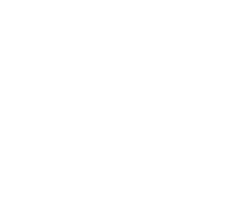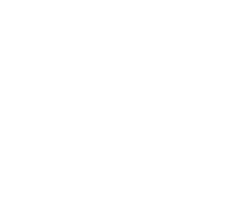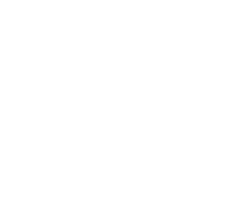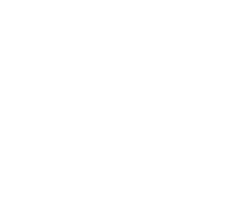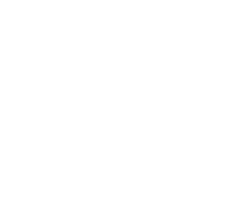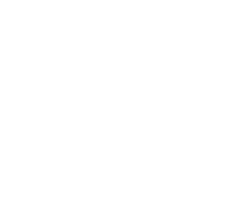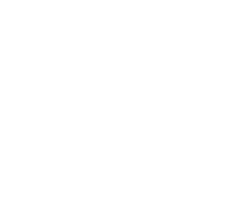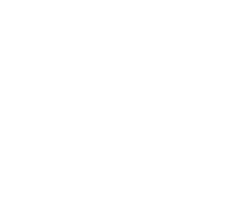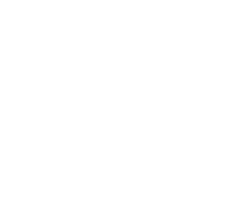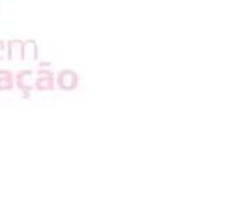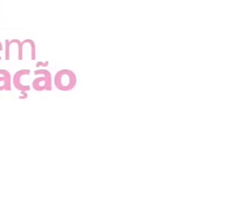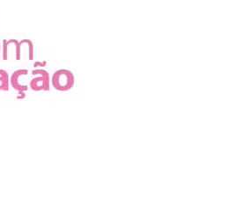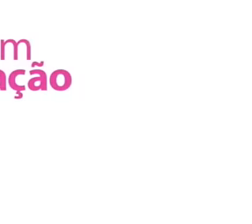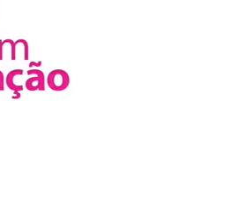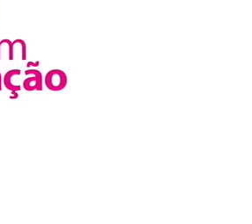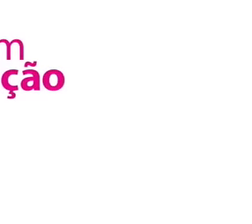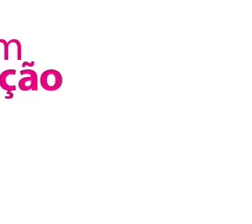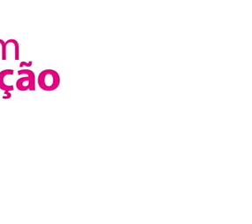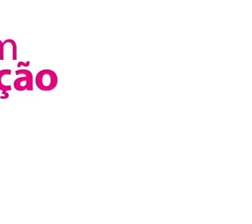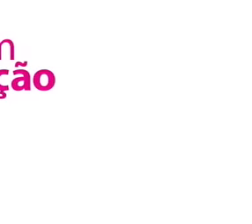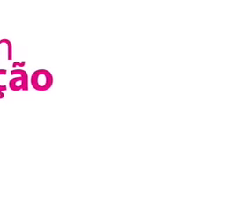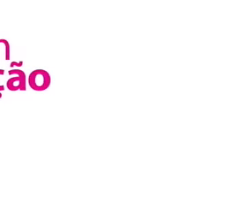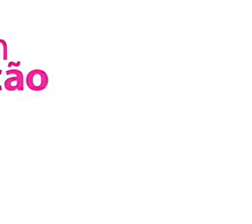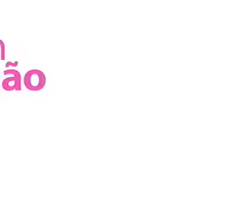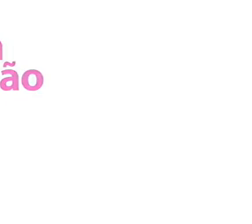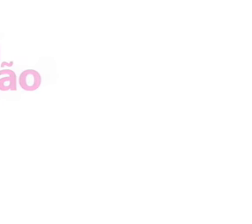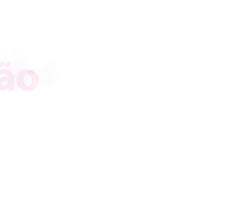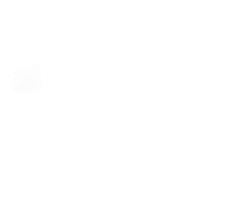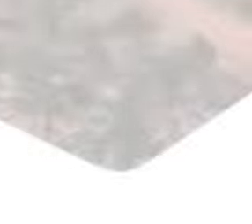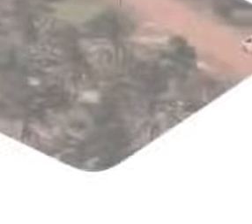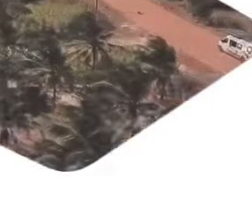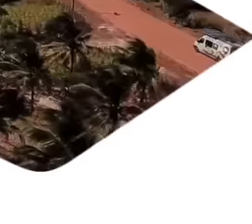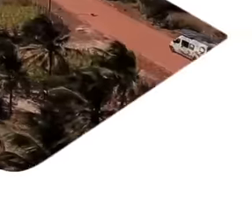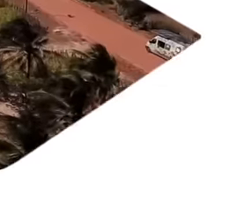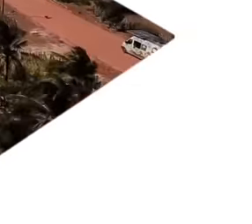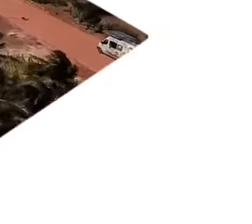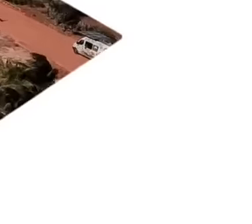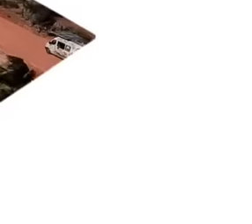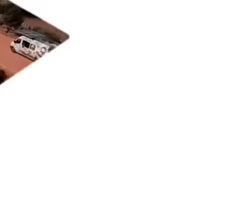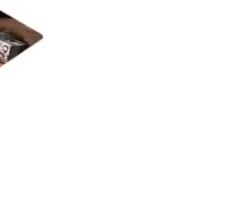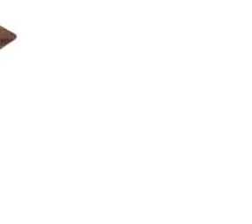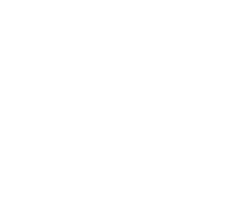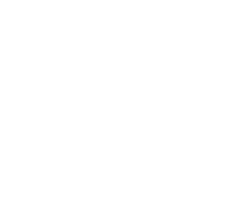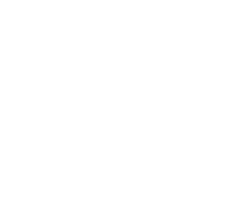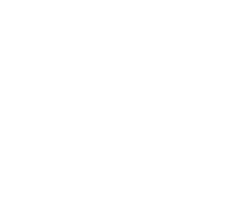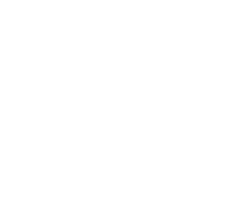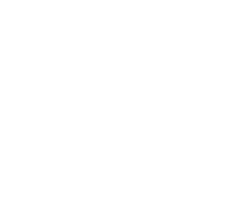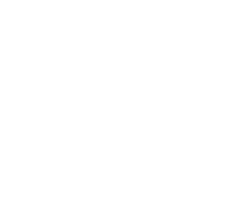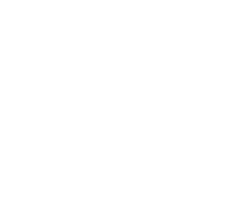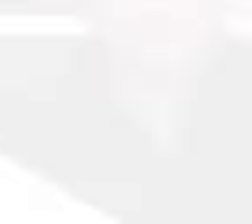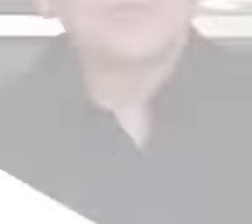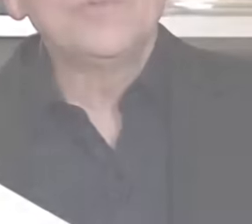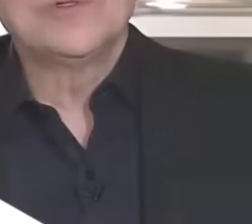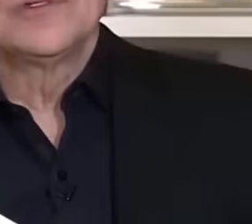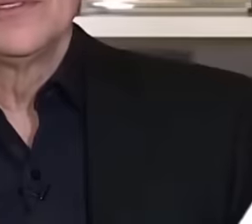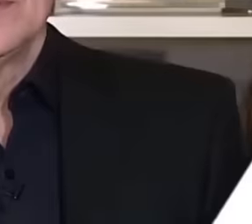desde 2003, apoiamos projetos inspiradores, com o objetivo de incentivar o protagonismo social.